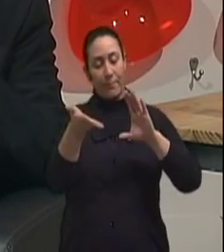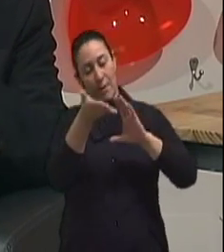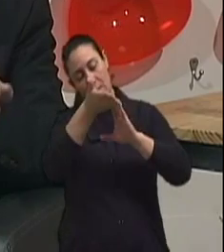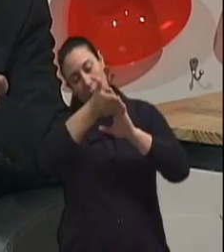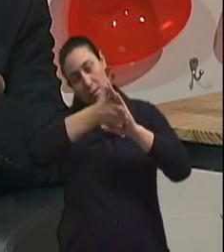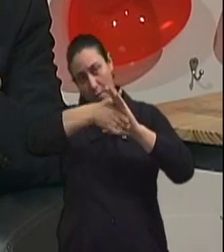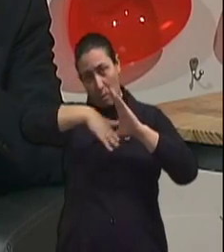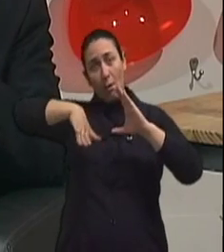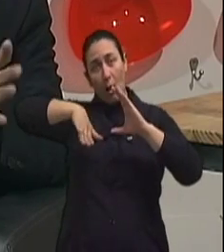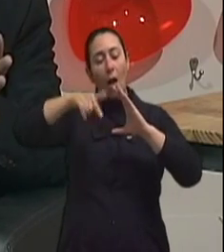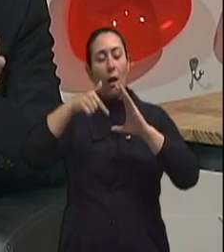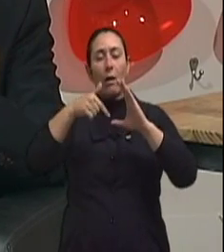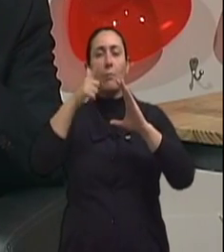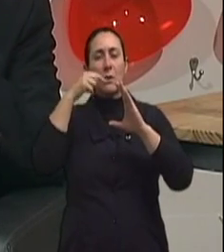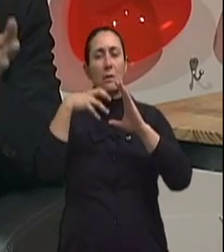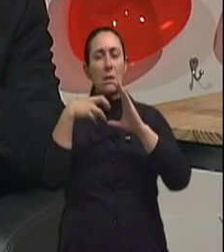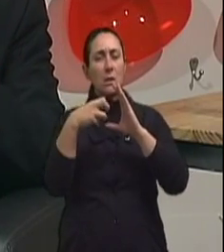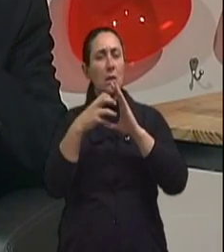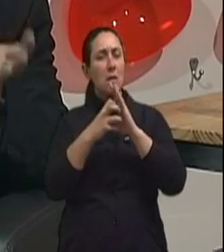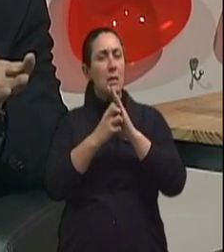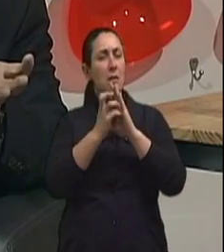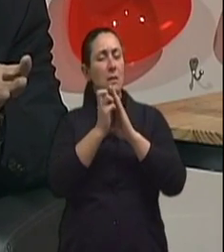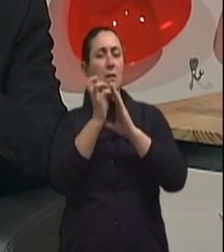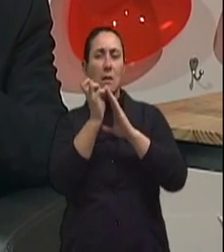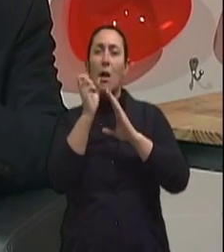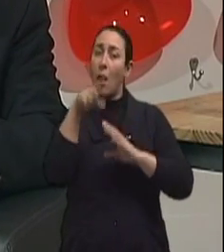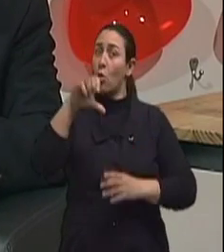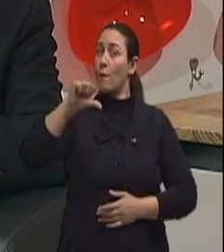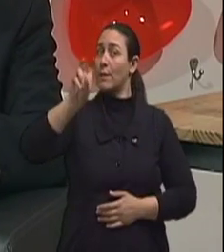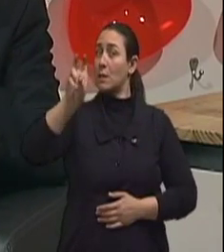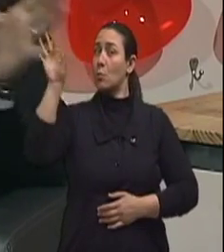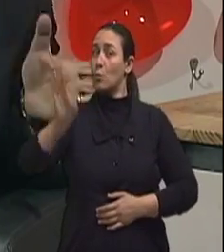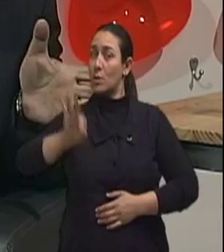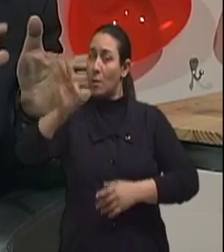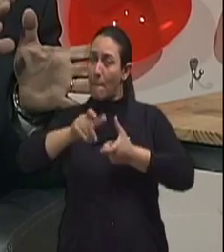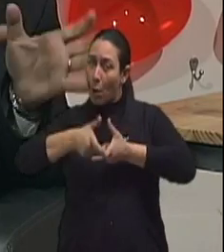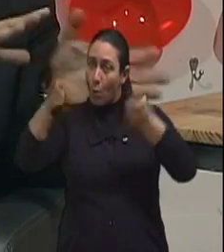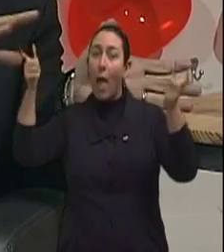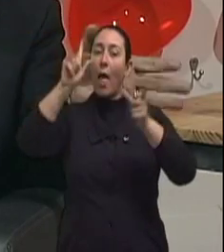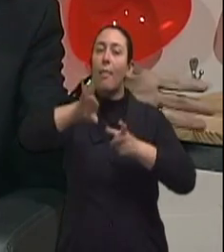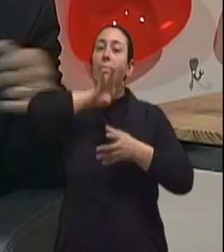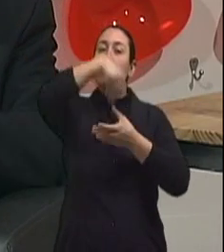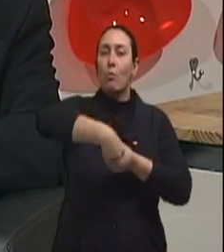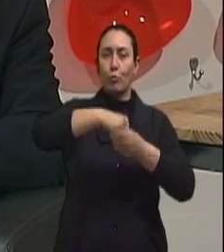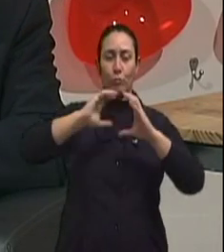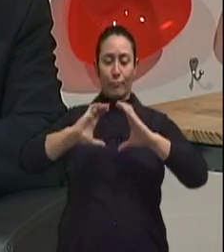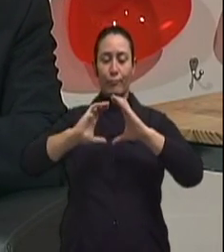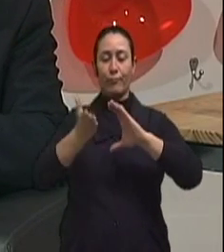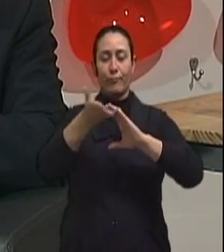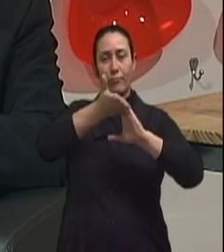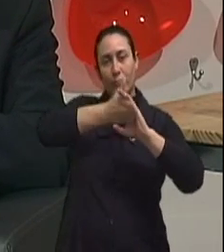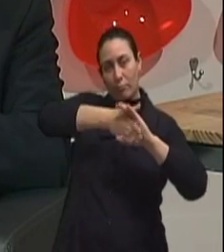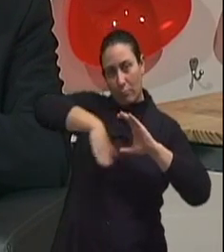Então, esse é o tipo de câncer que nós estamos falando, é esse, que é 95% dos casos. E é para esse que as estatísticas se